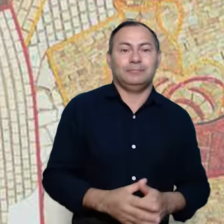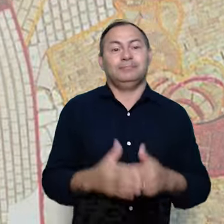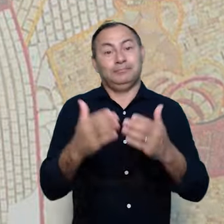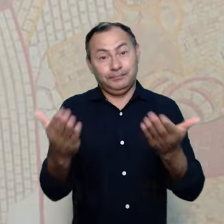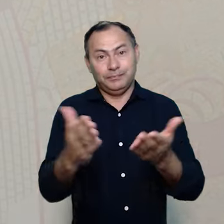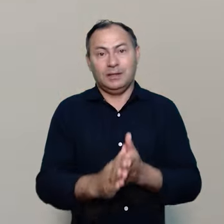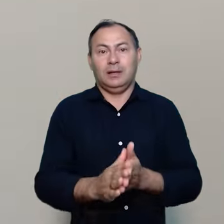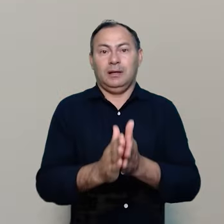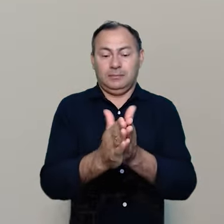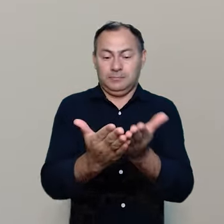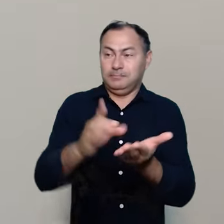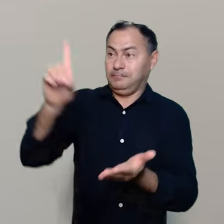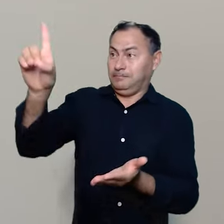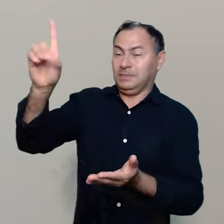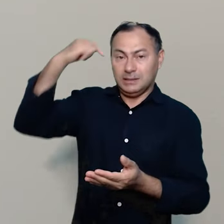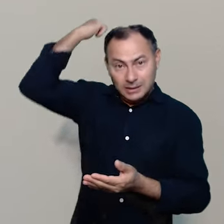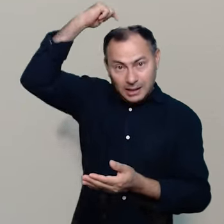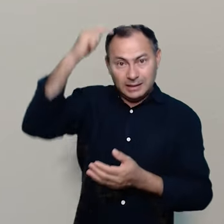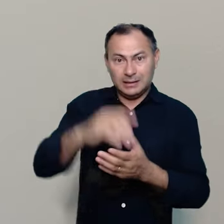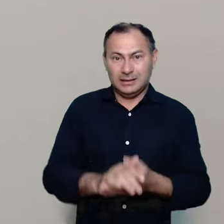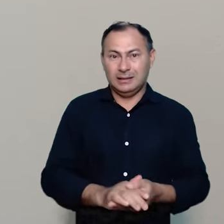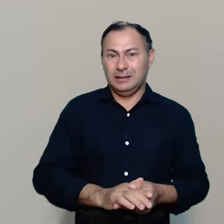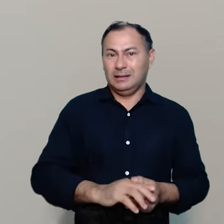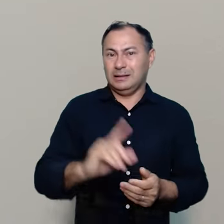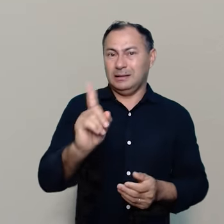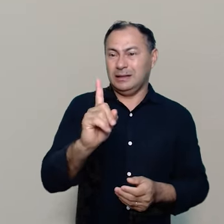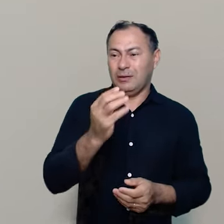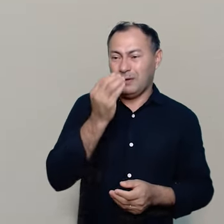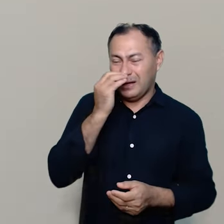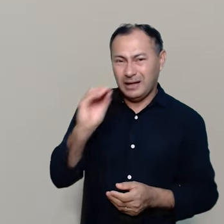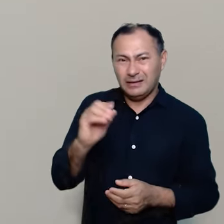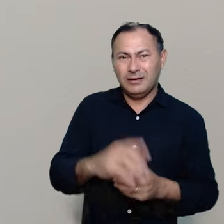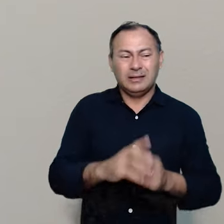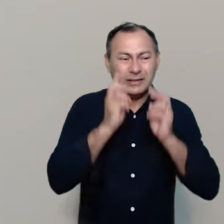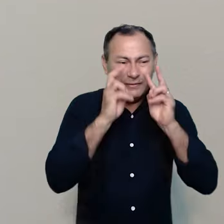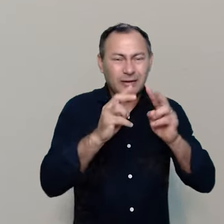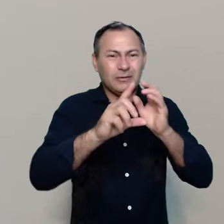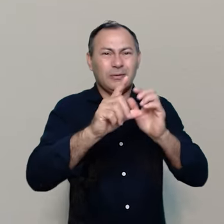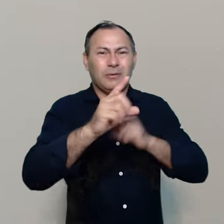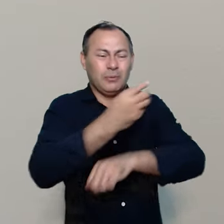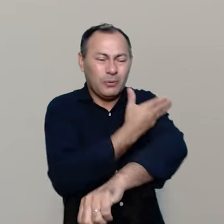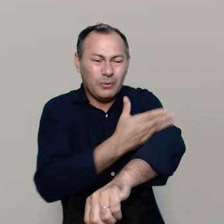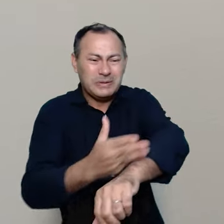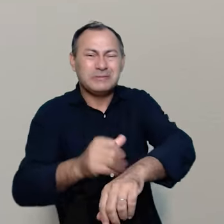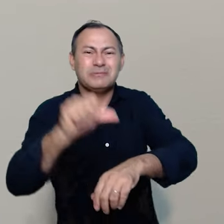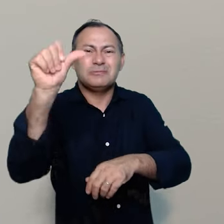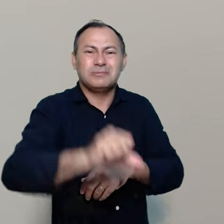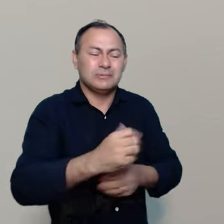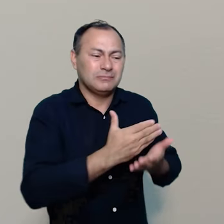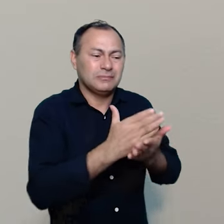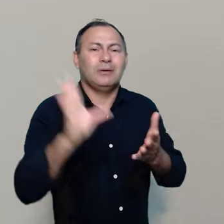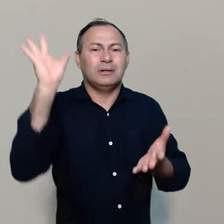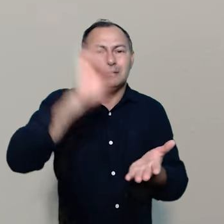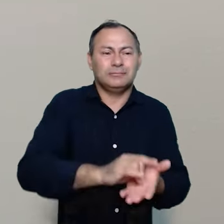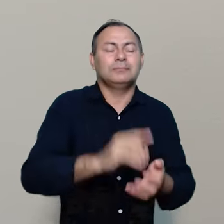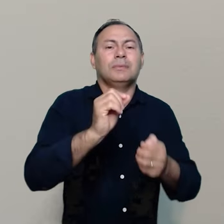Então, quando a Sagrada Escritura é negligenciada, o rito é visto como esvaziado de seu canal original